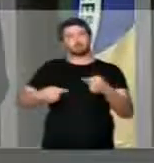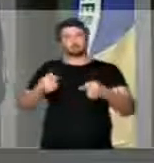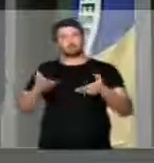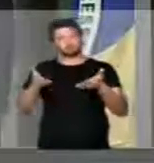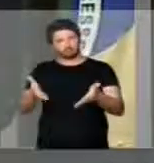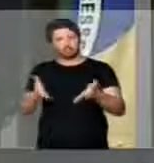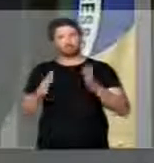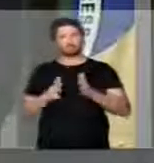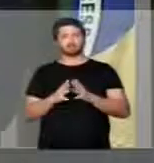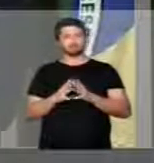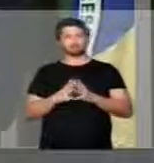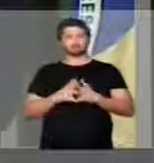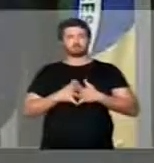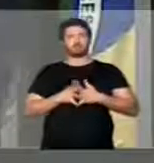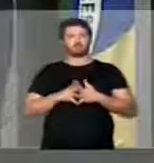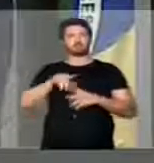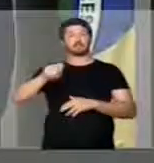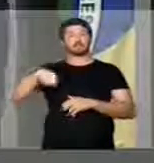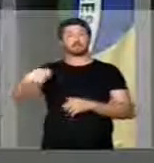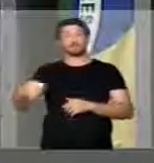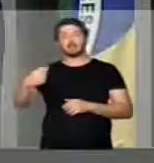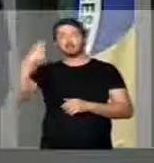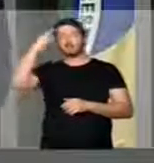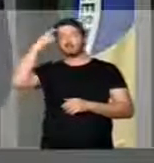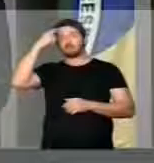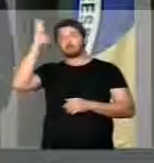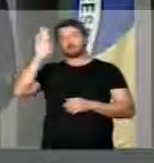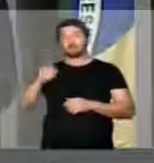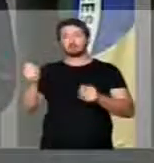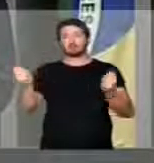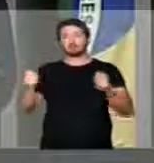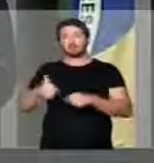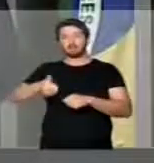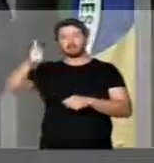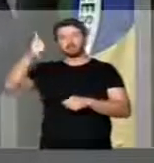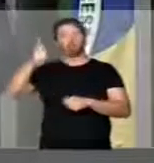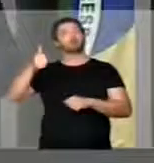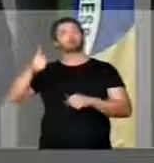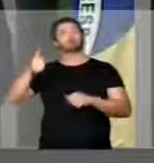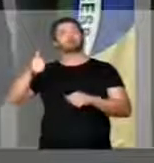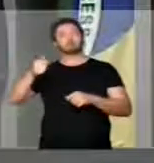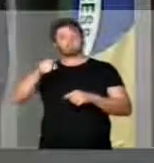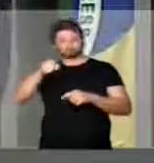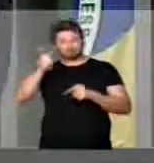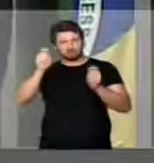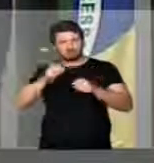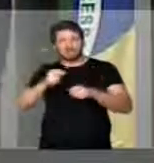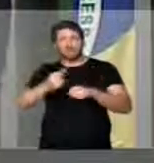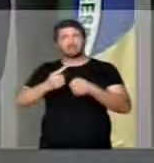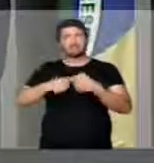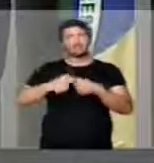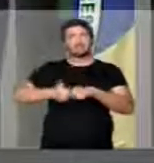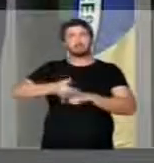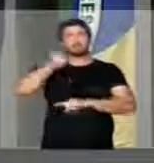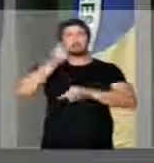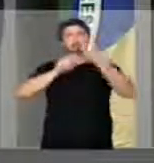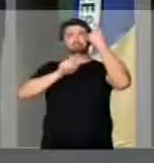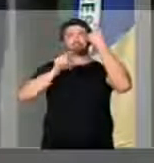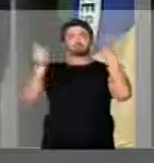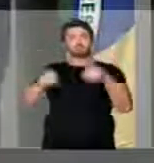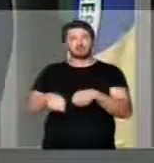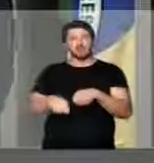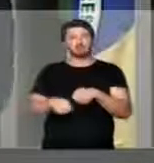É fundamental que aqueles que pensam que o Brasil pode ser melhor, que pensam que as cidades possam ser melhores,